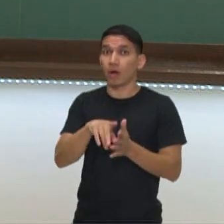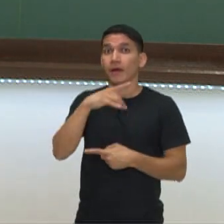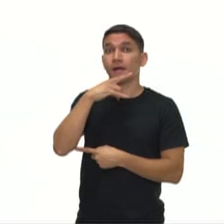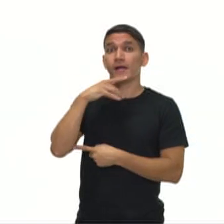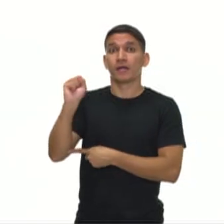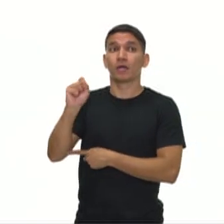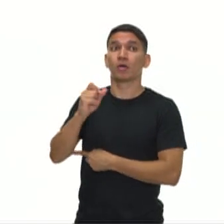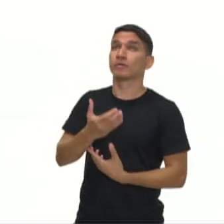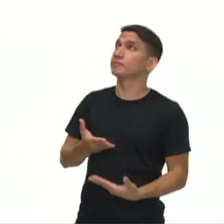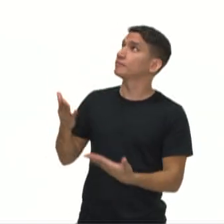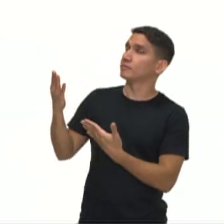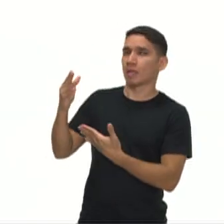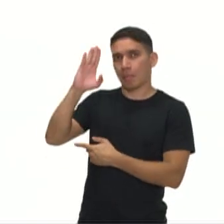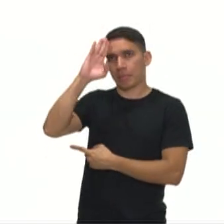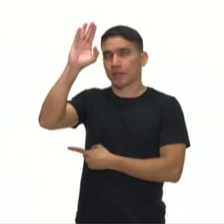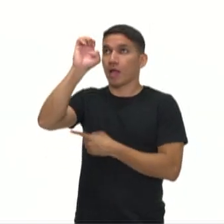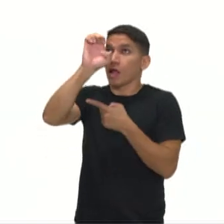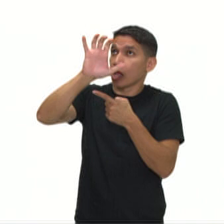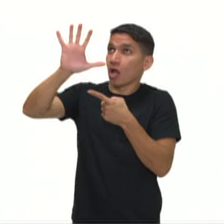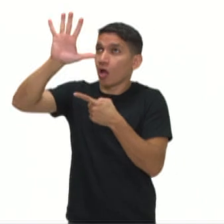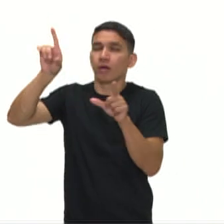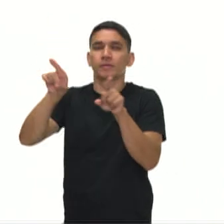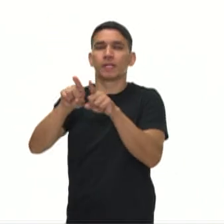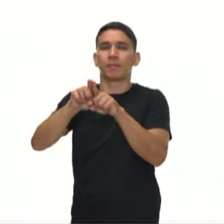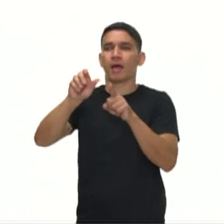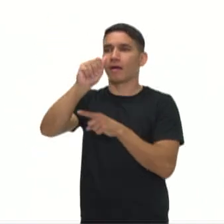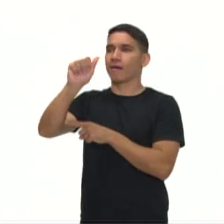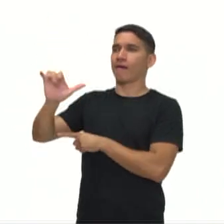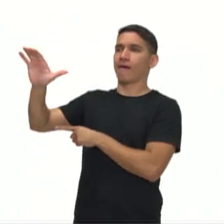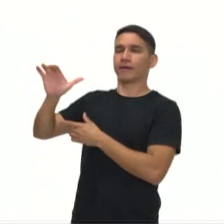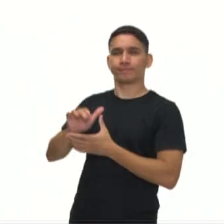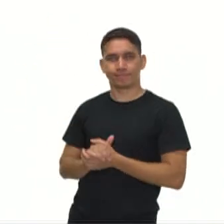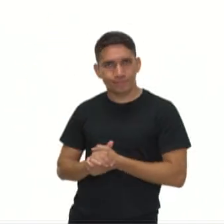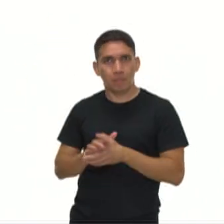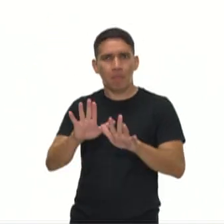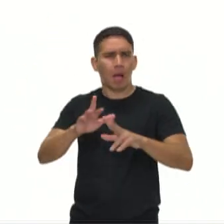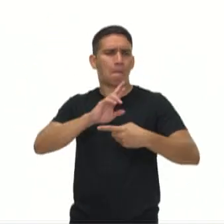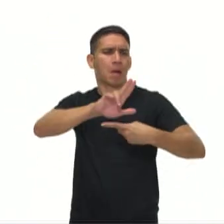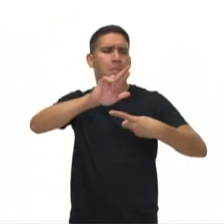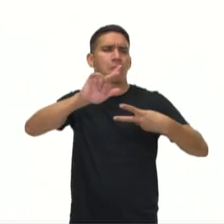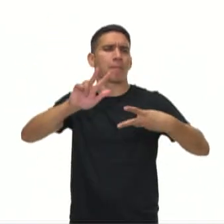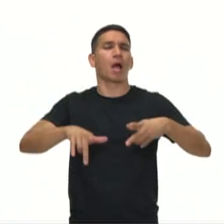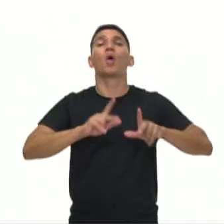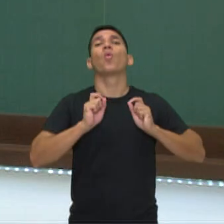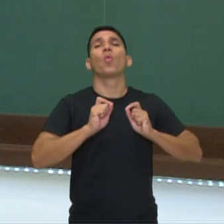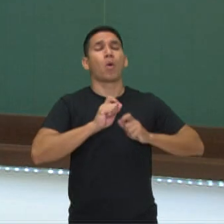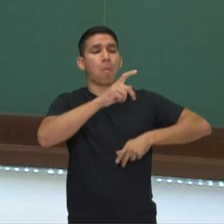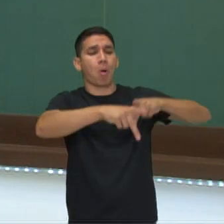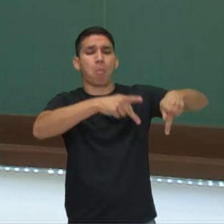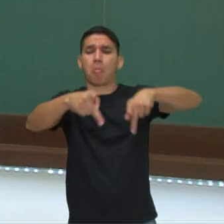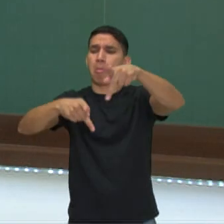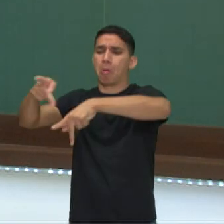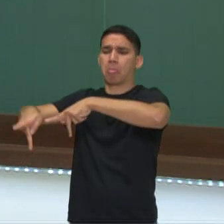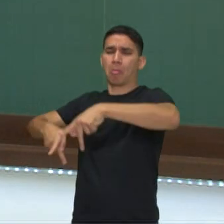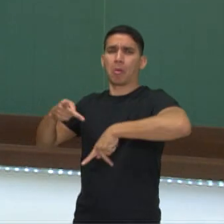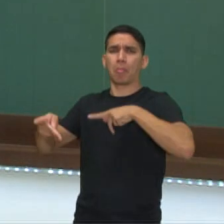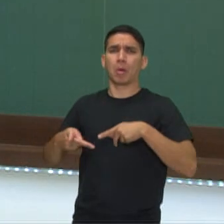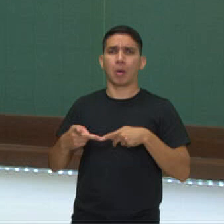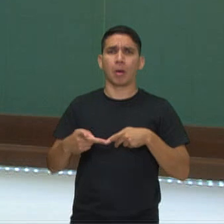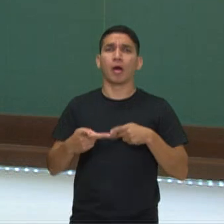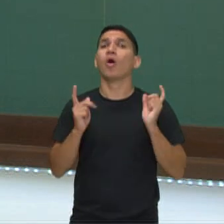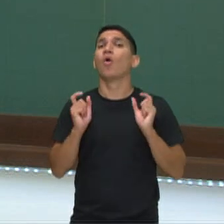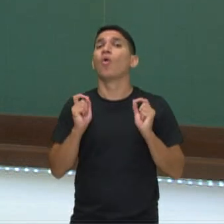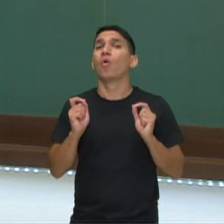territórios principalmente na Europa e na Ásia, mas com dezenas de povos, idiomas e costumes dentro, no mesmo